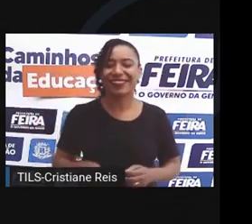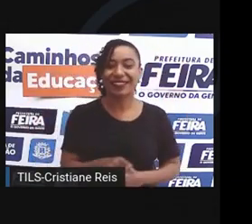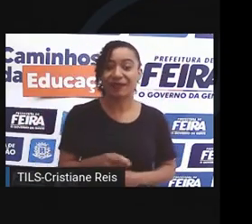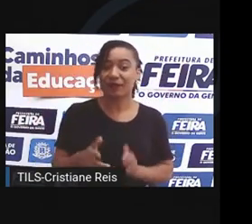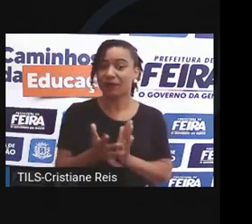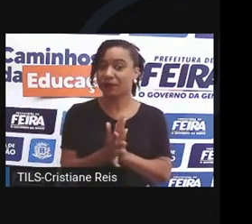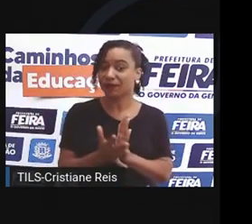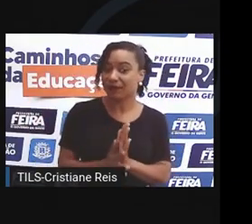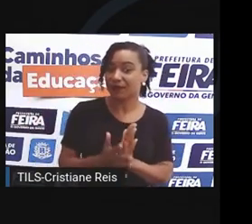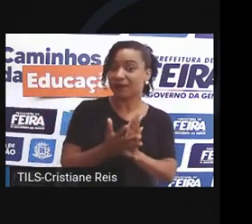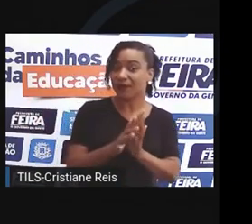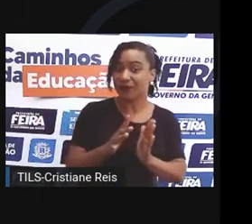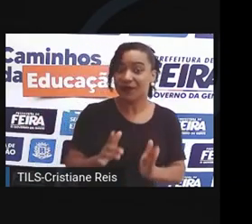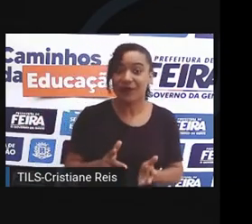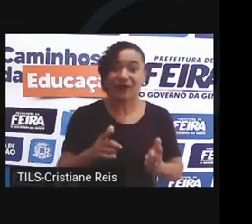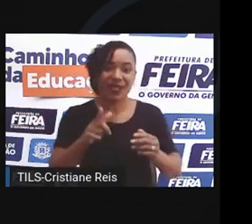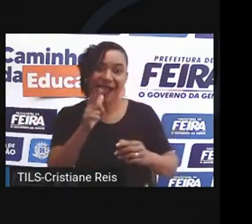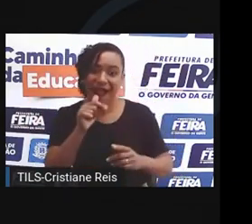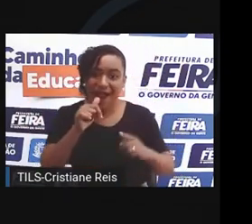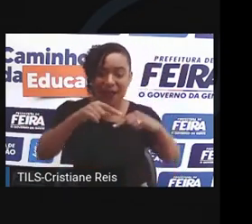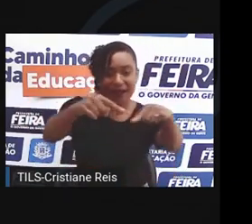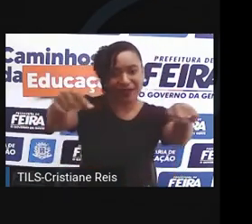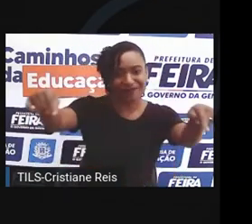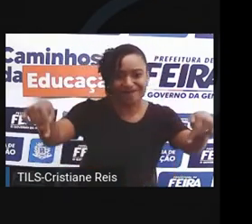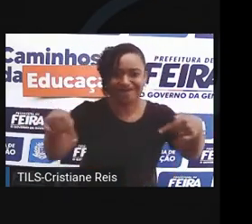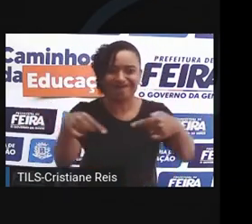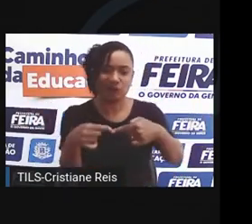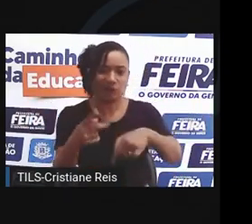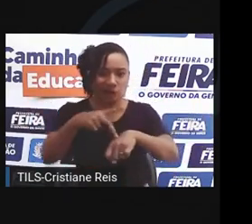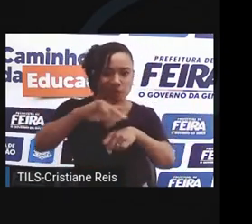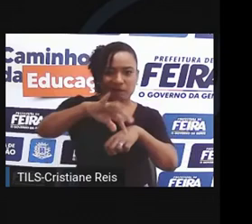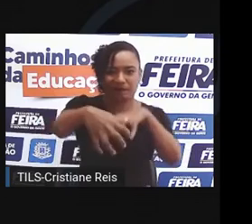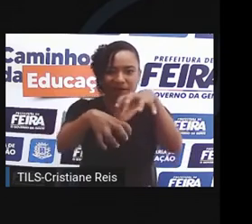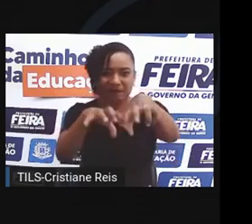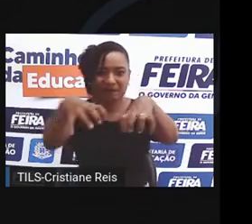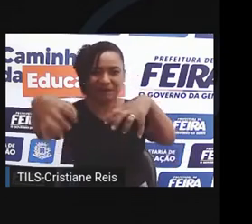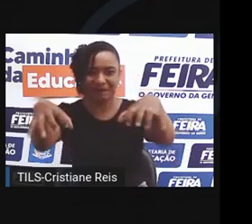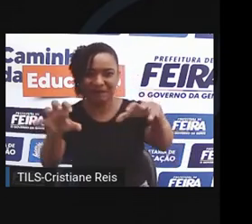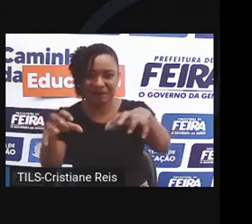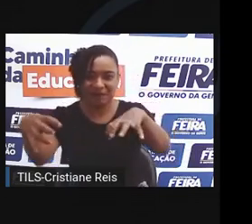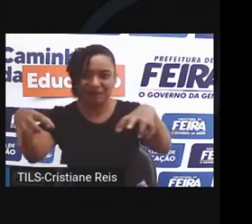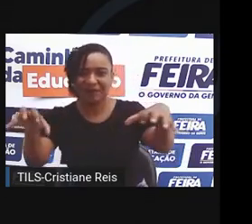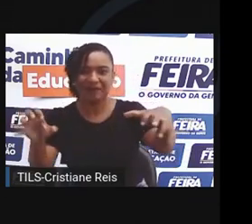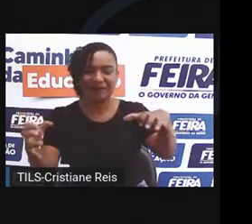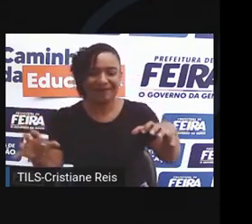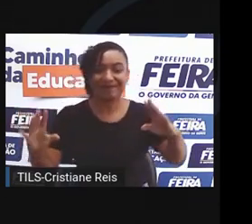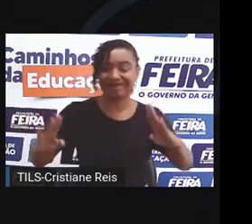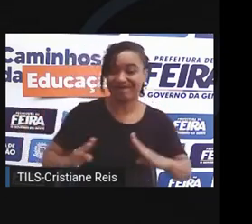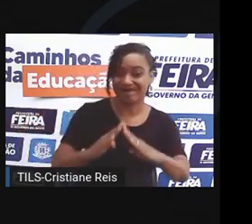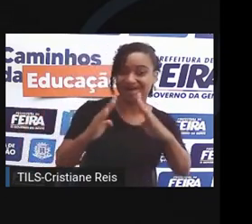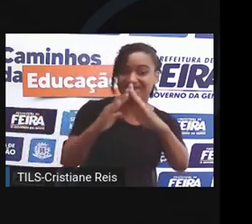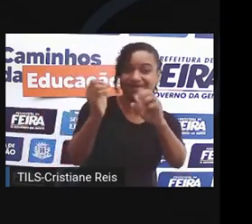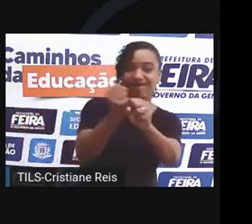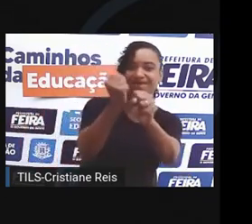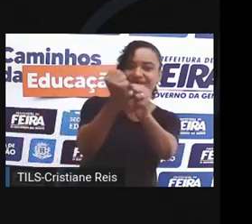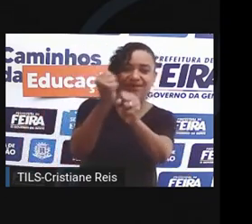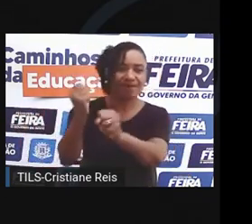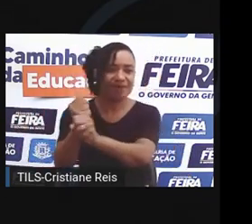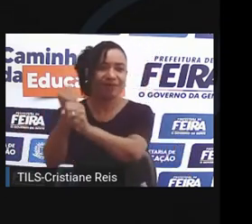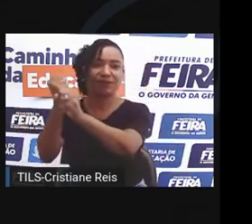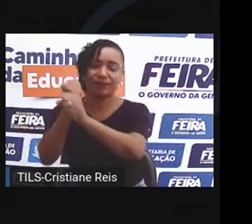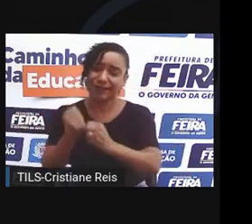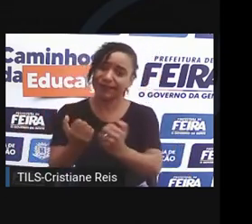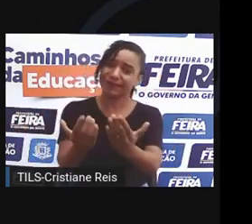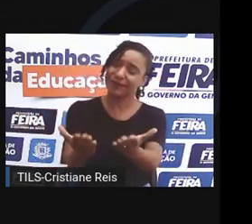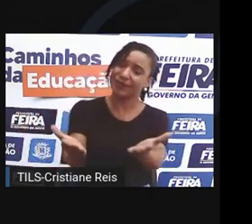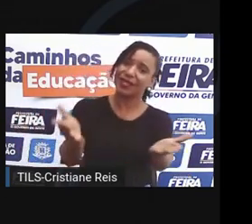As lagoas aterradas Em pró de moradia Em É da lagoa que